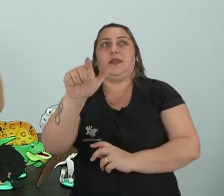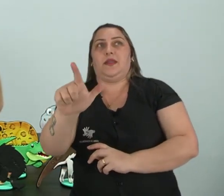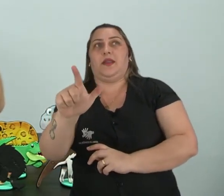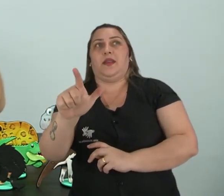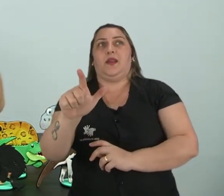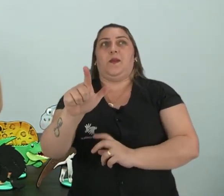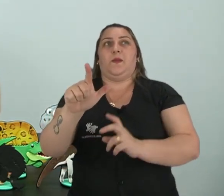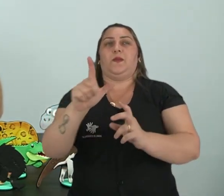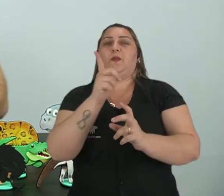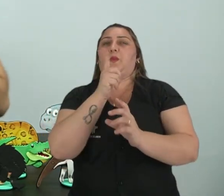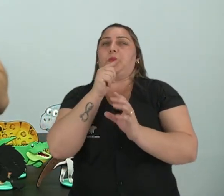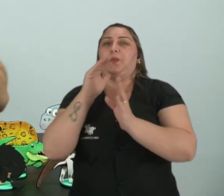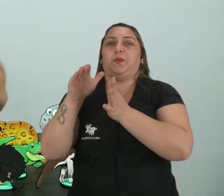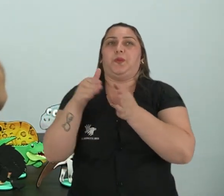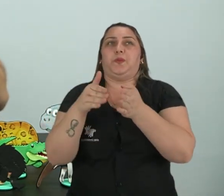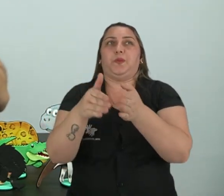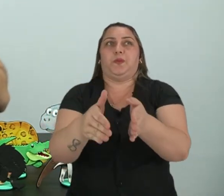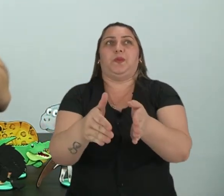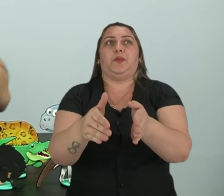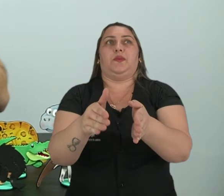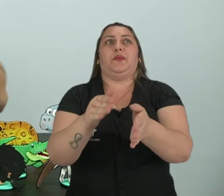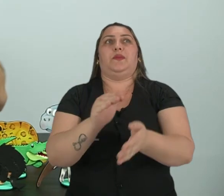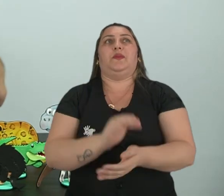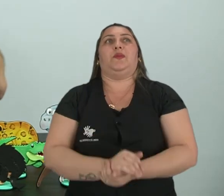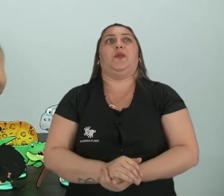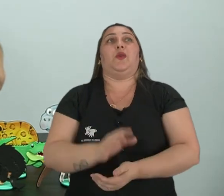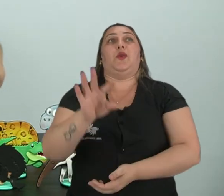de vários lugares, de alguns lugares. É o...